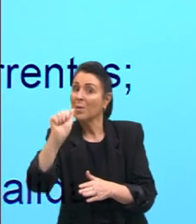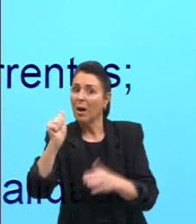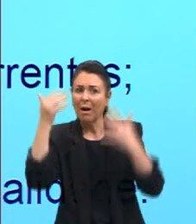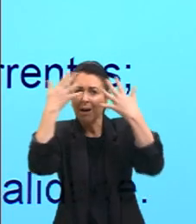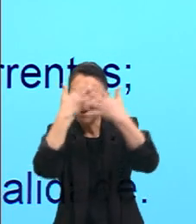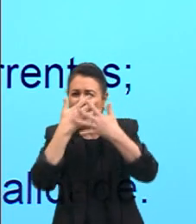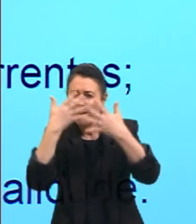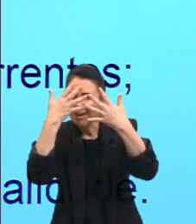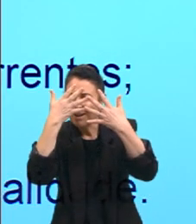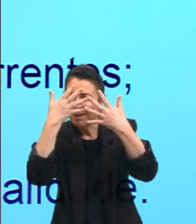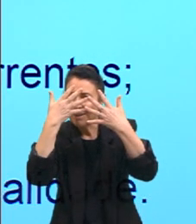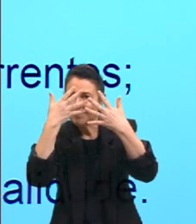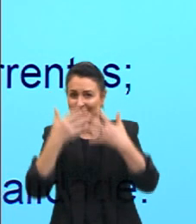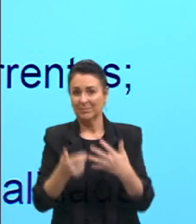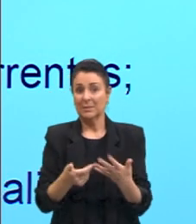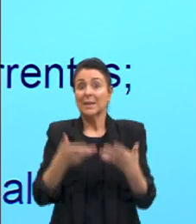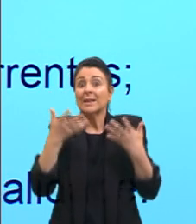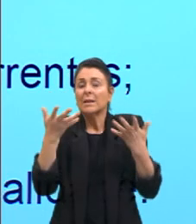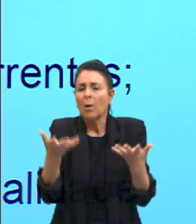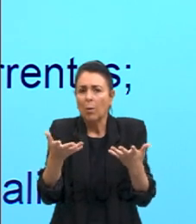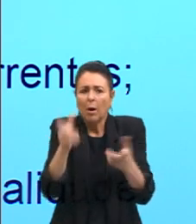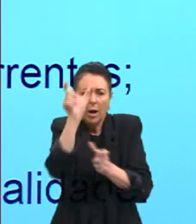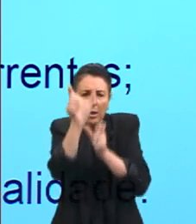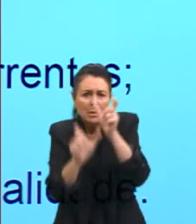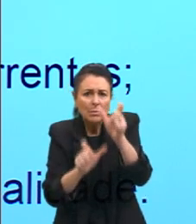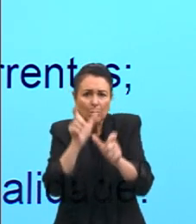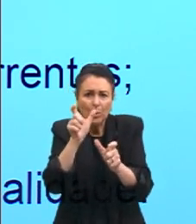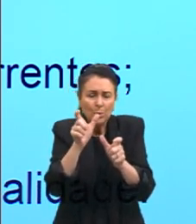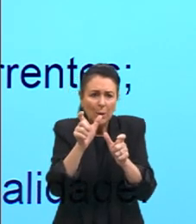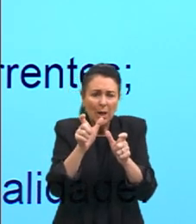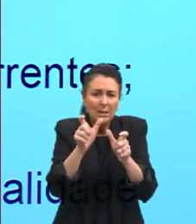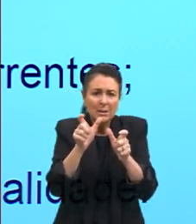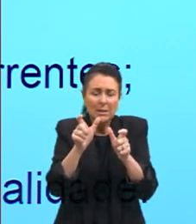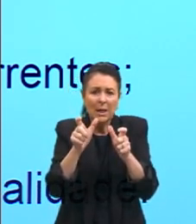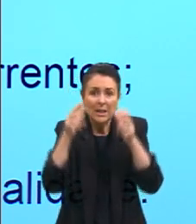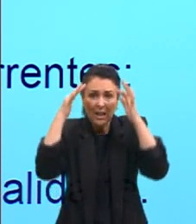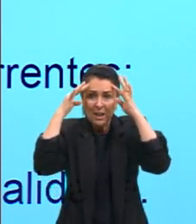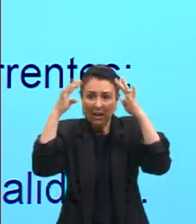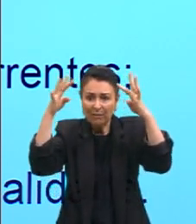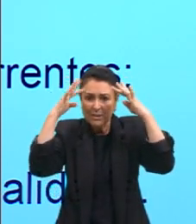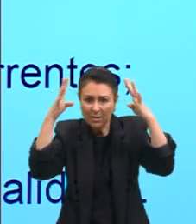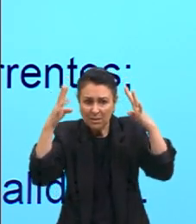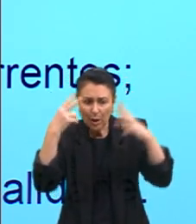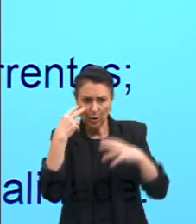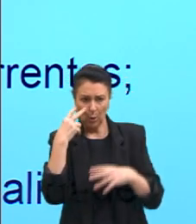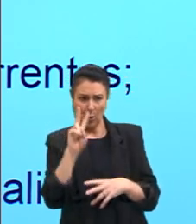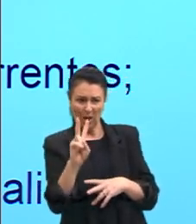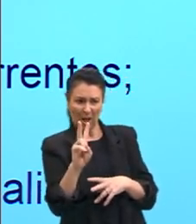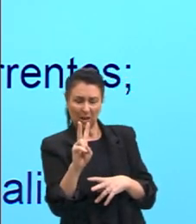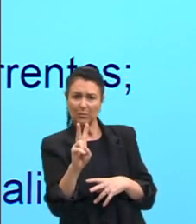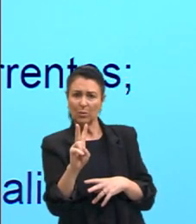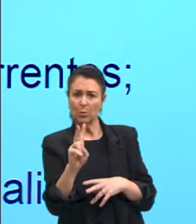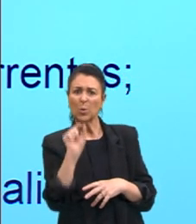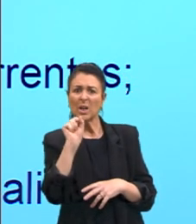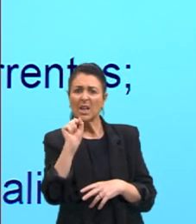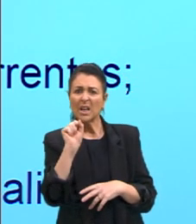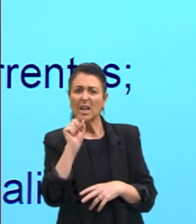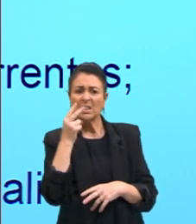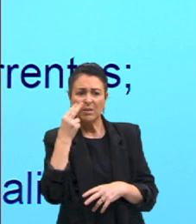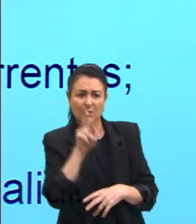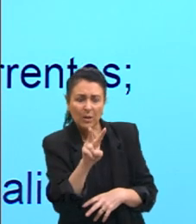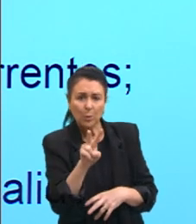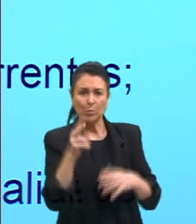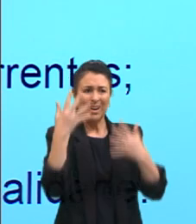é a realidade como ela é. As pessoas ficam, na alegoria dele, as pessoas ficavam sempre observando as sombras, e quando